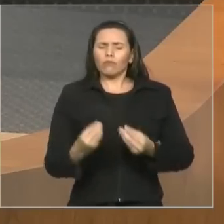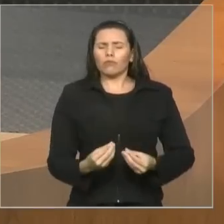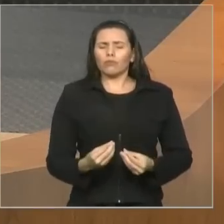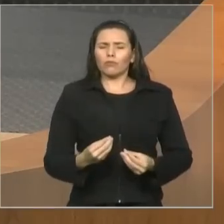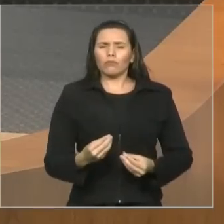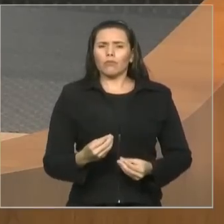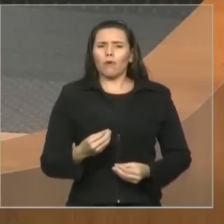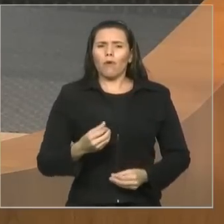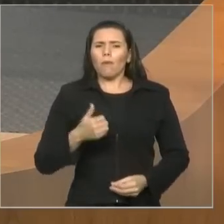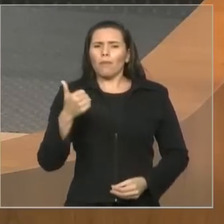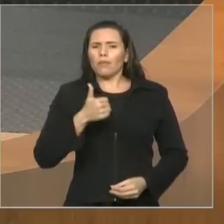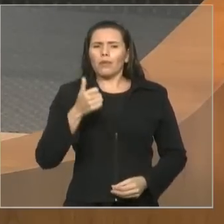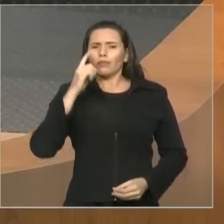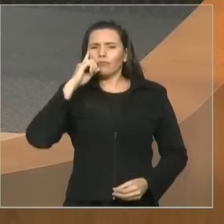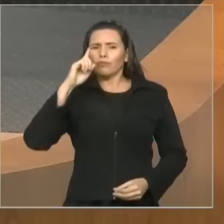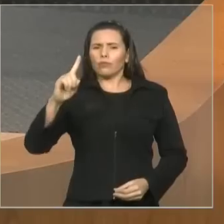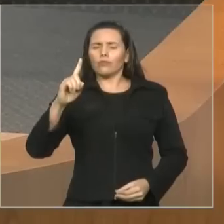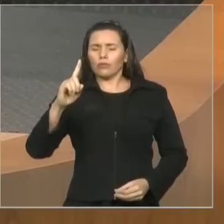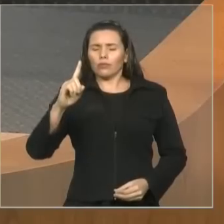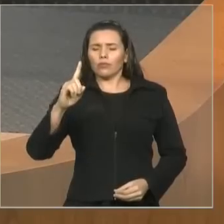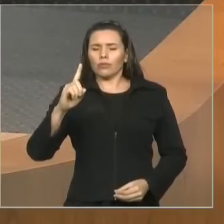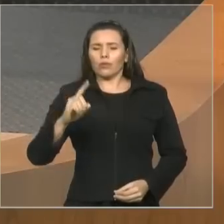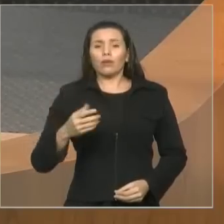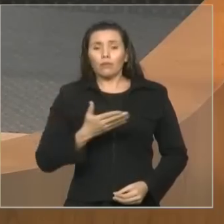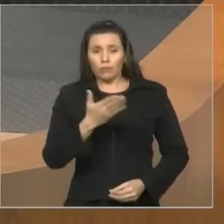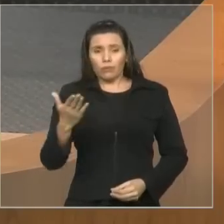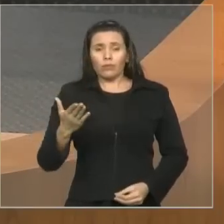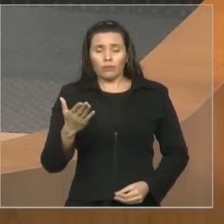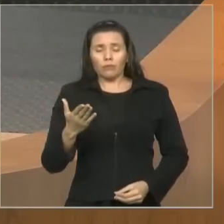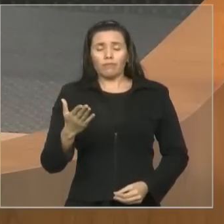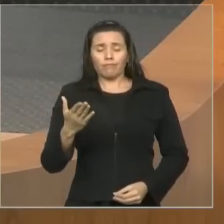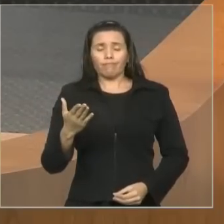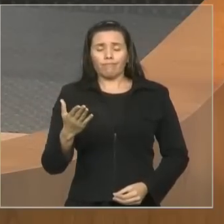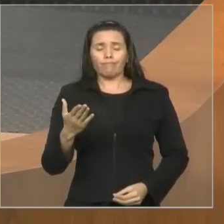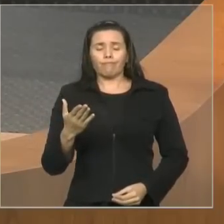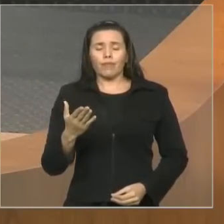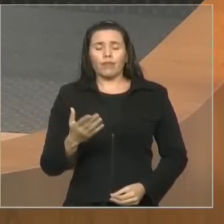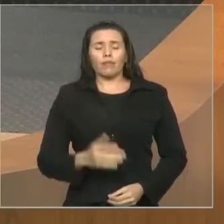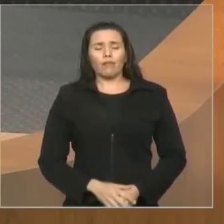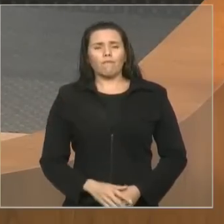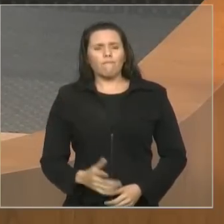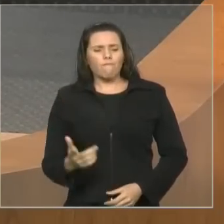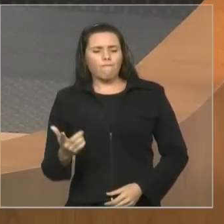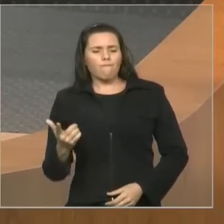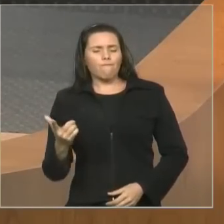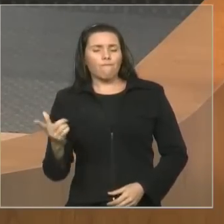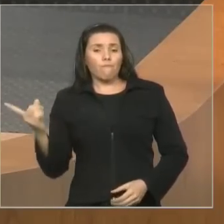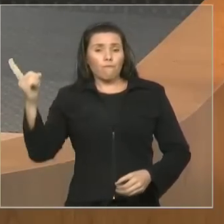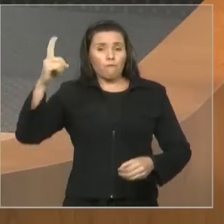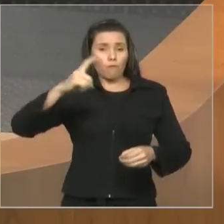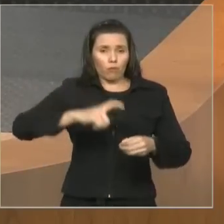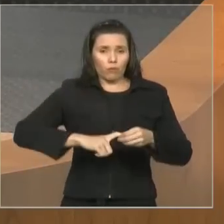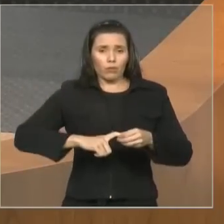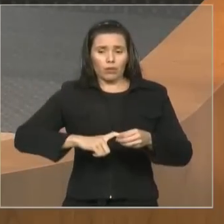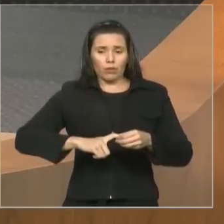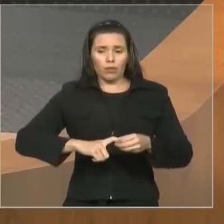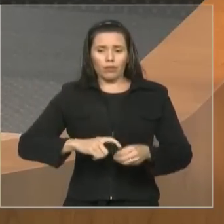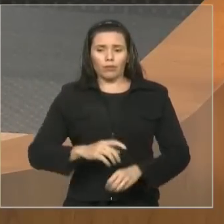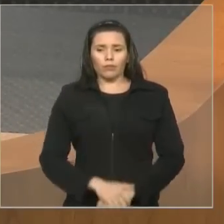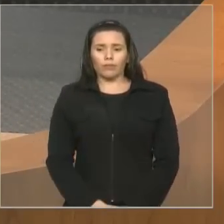Aos que tiveram a felicidade de retornar, a imprensa, a galeria,